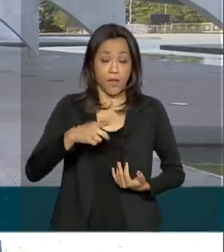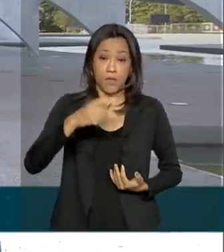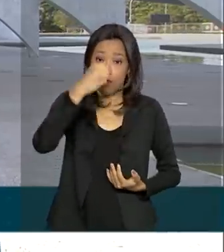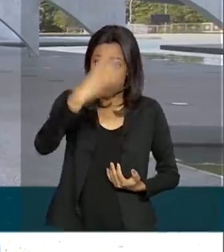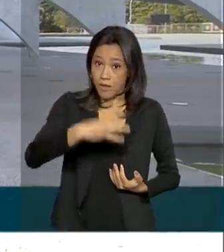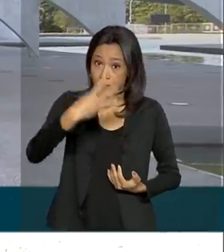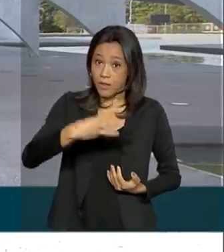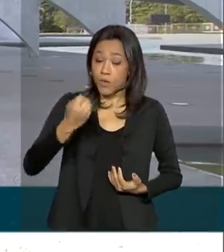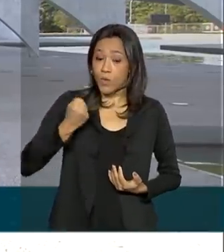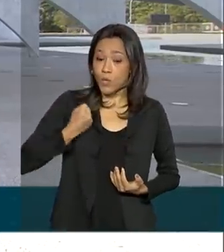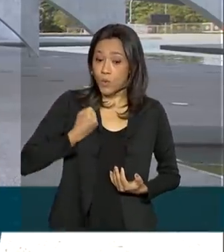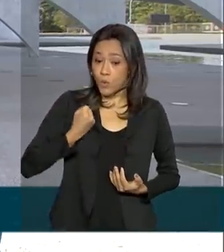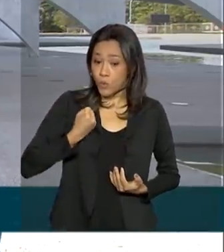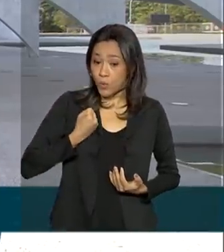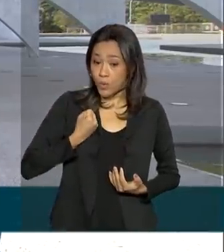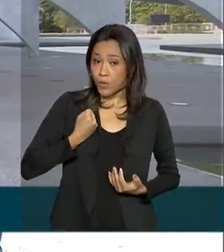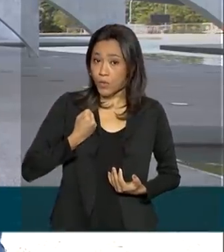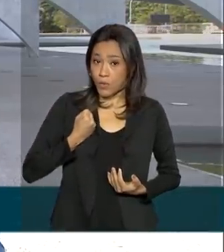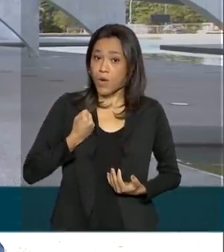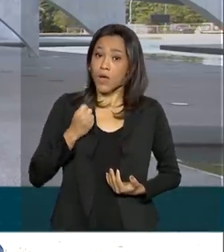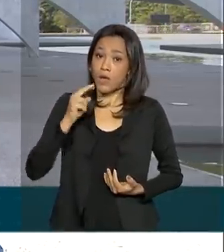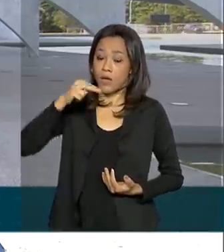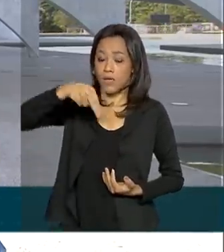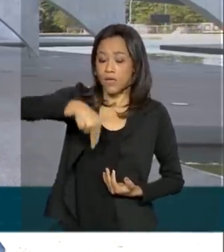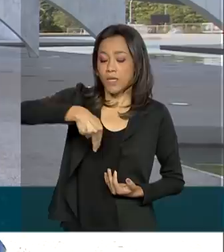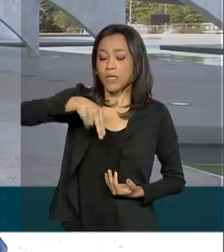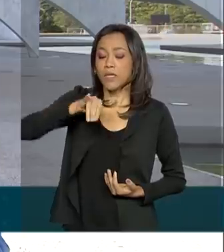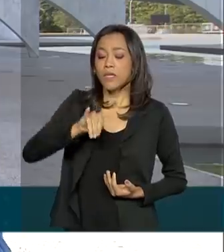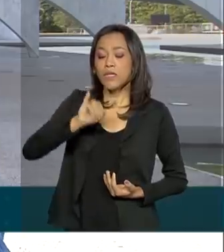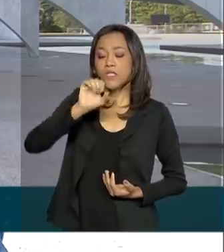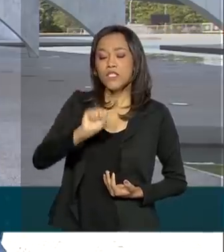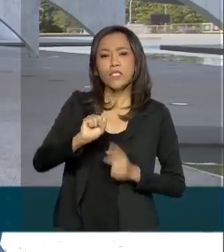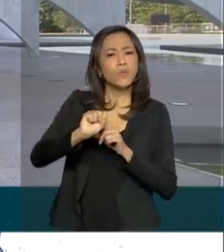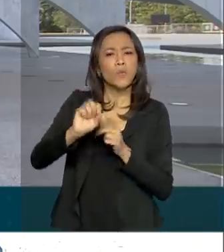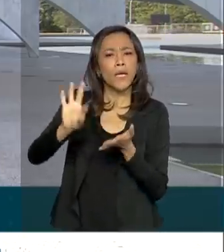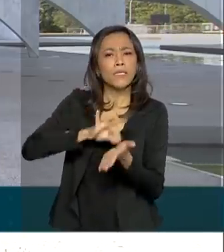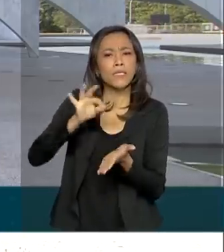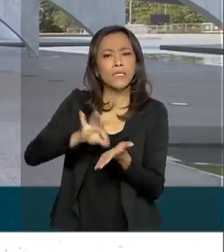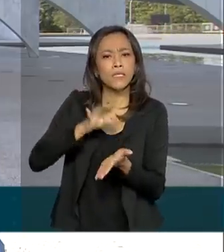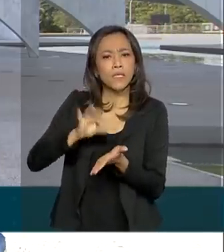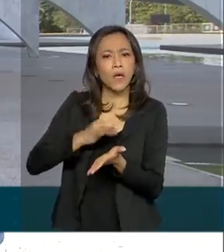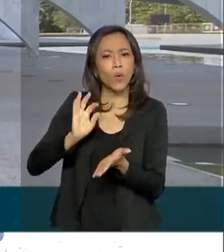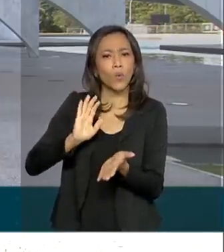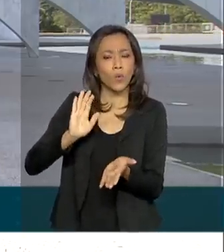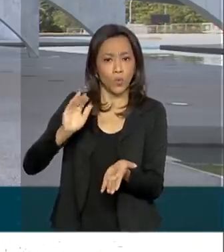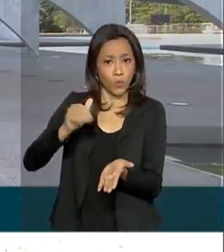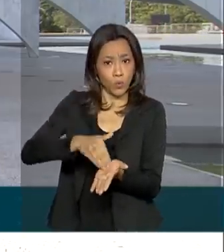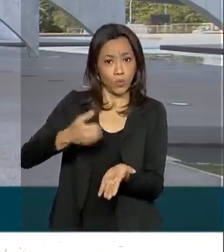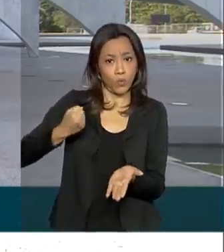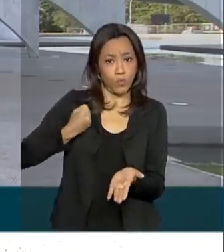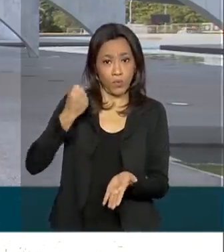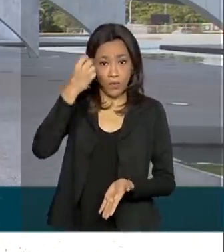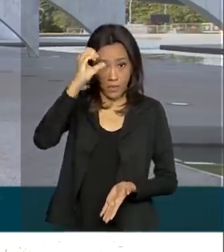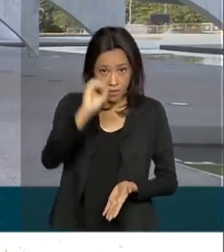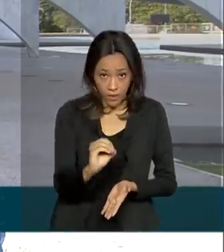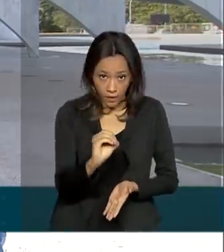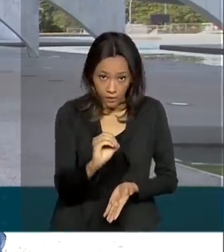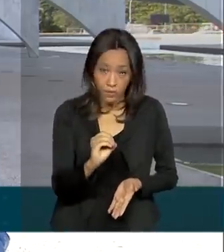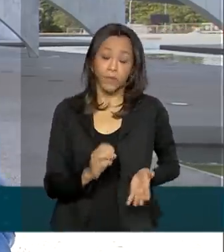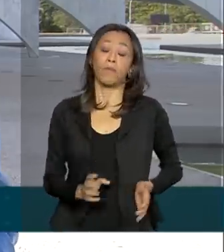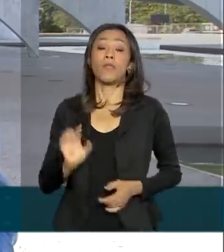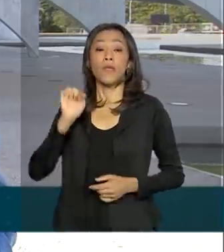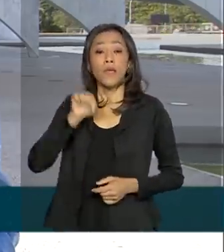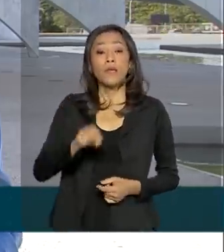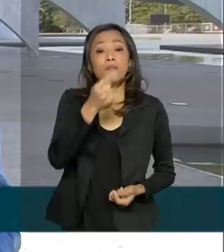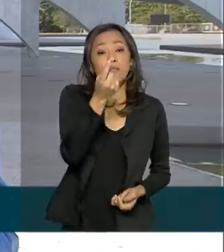NIS, o número de inscrição social, com final zero. Lembrando que esse dinheiro fica